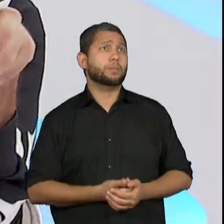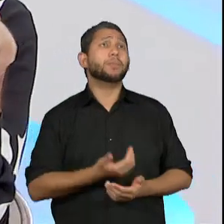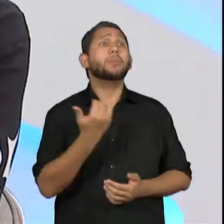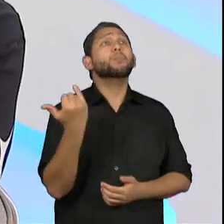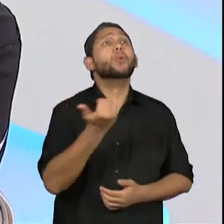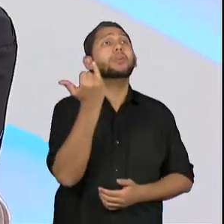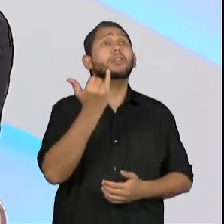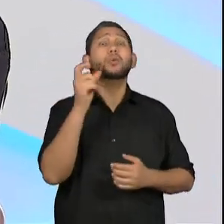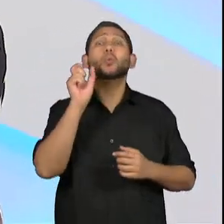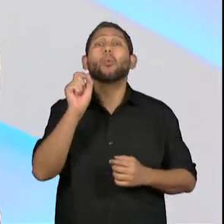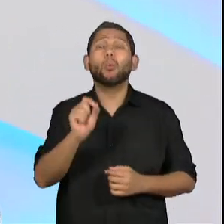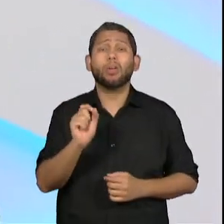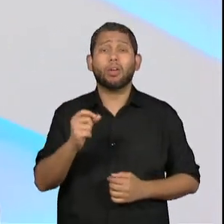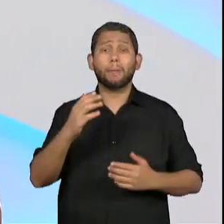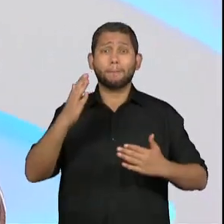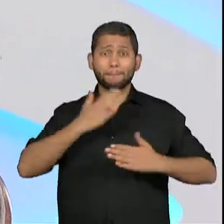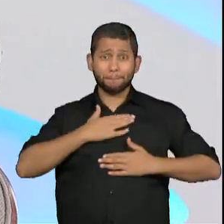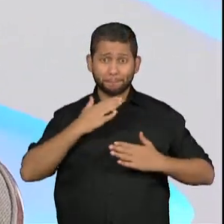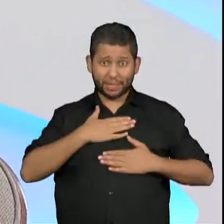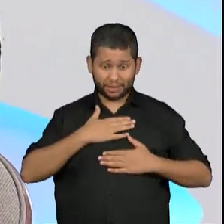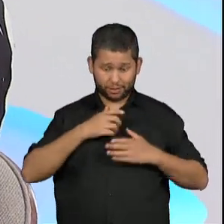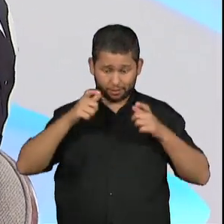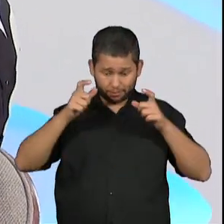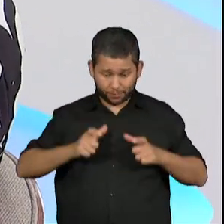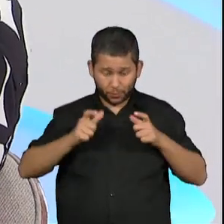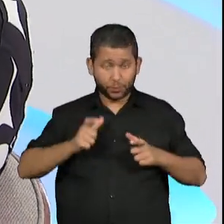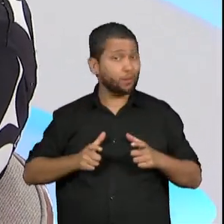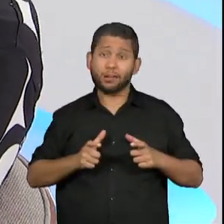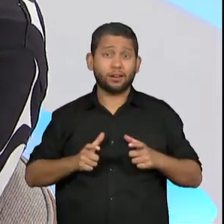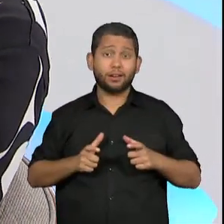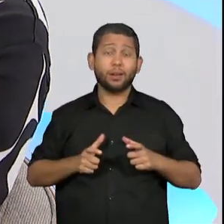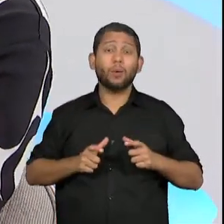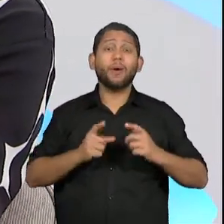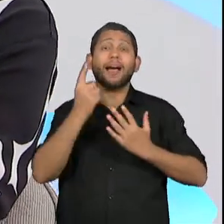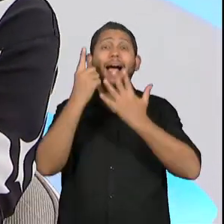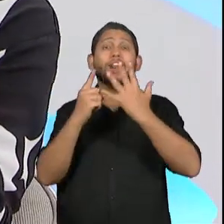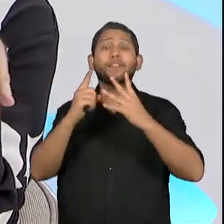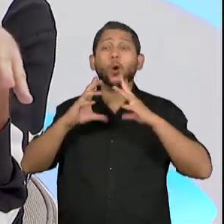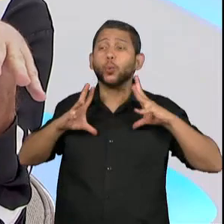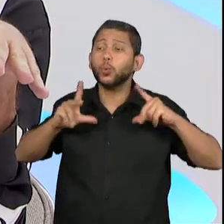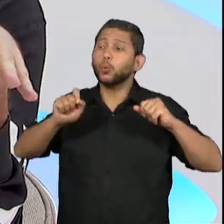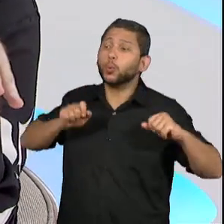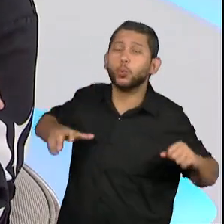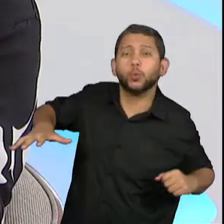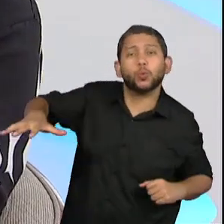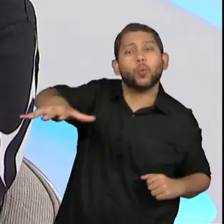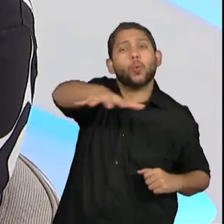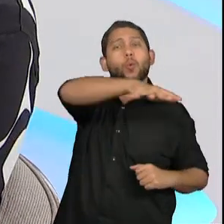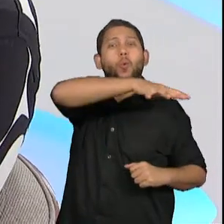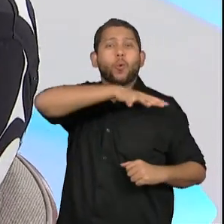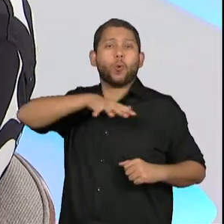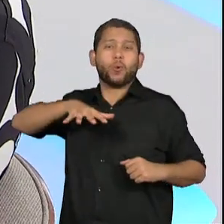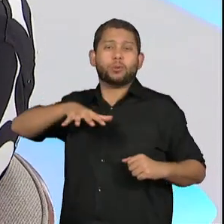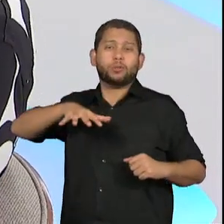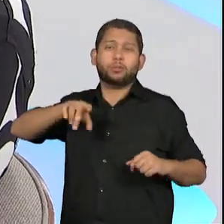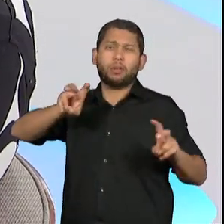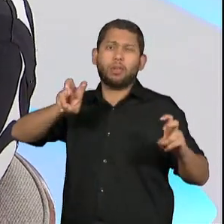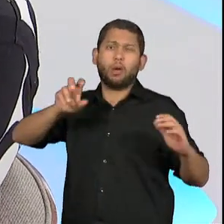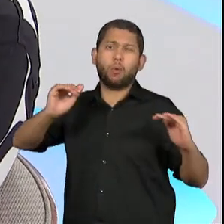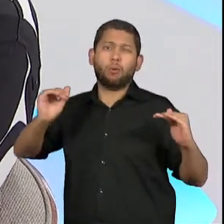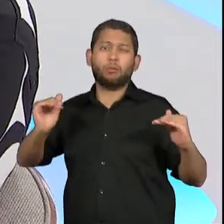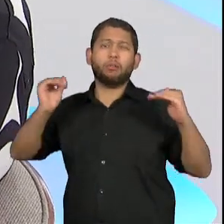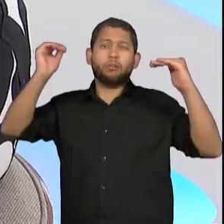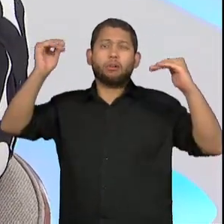instituição carnaval, e a instituição carnaval é outro patamar, vamos falar assim,